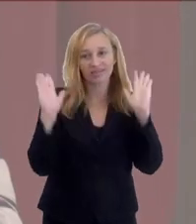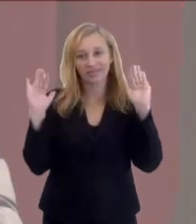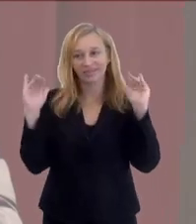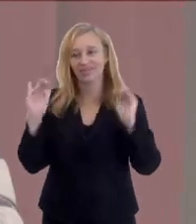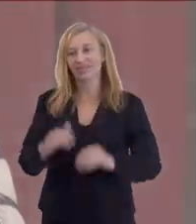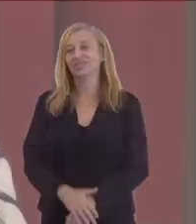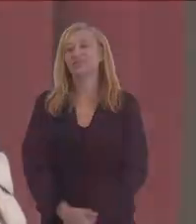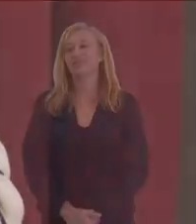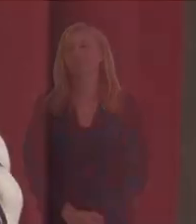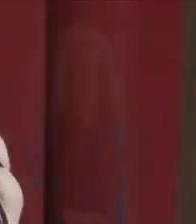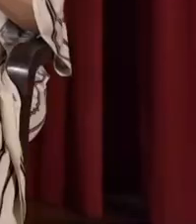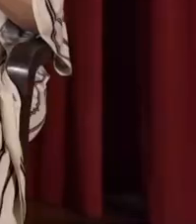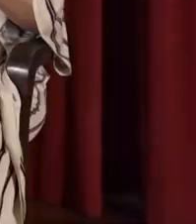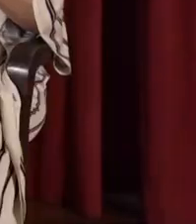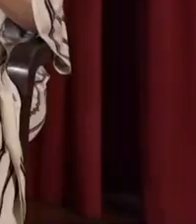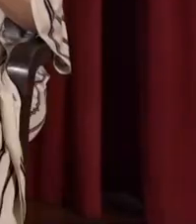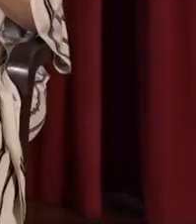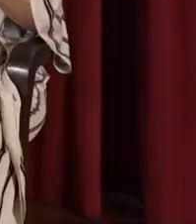Muito obrigado.